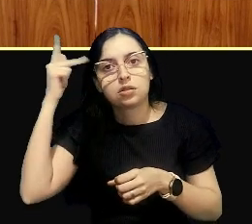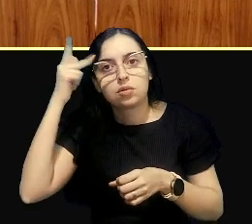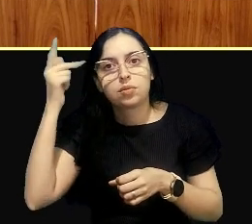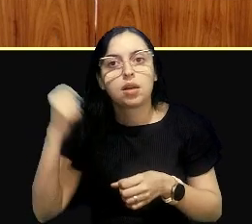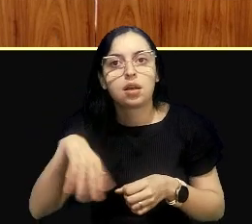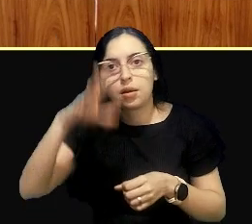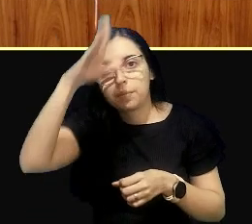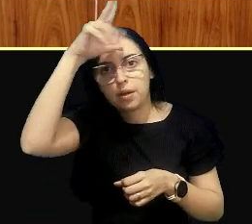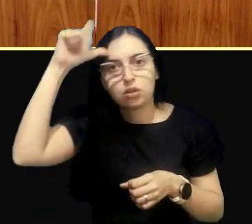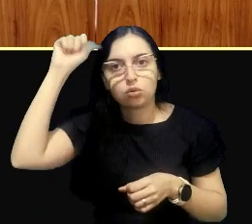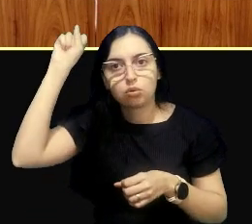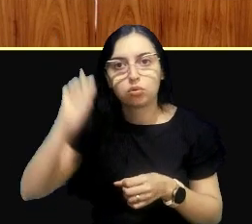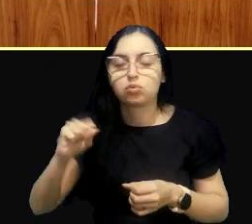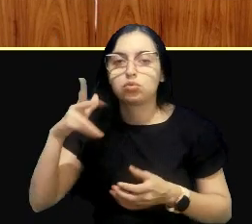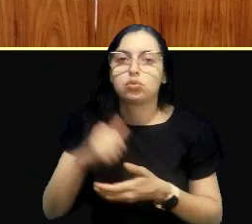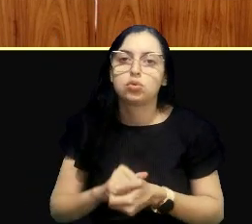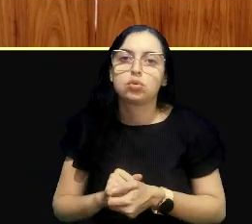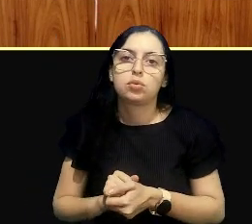Mato Grosso do Sul